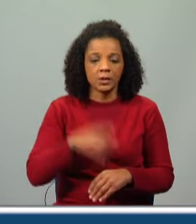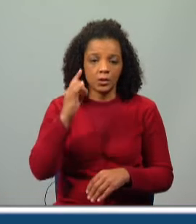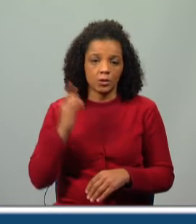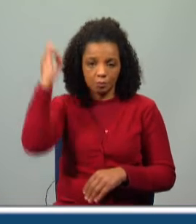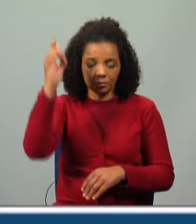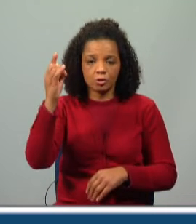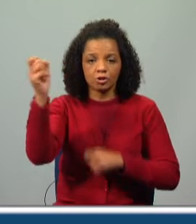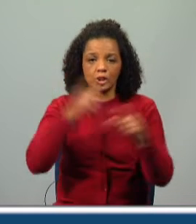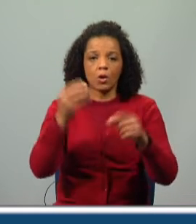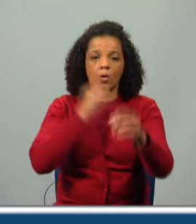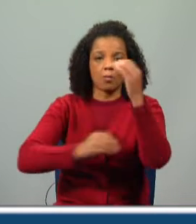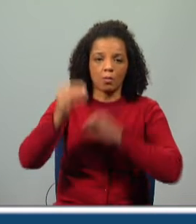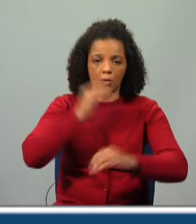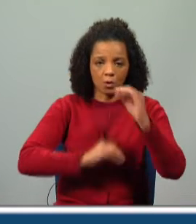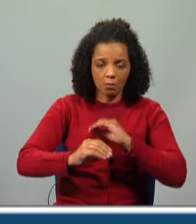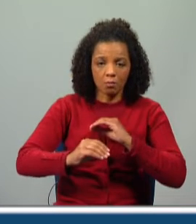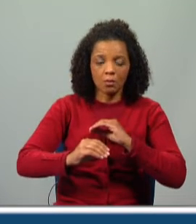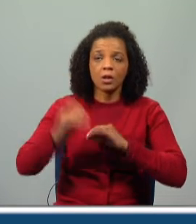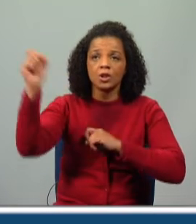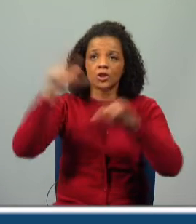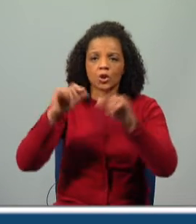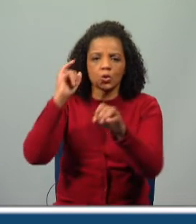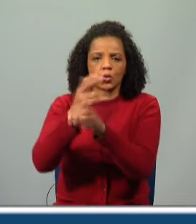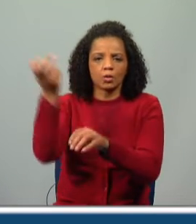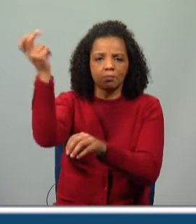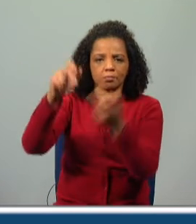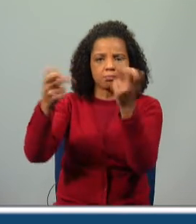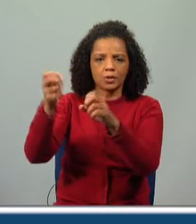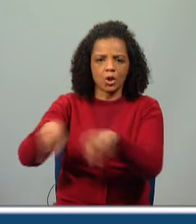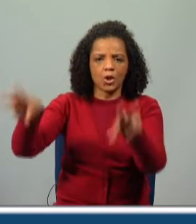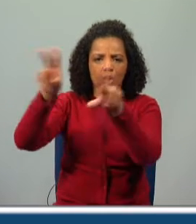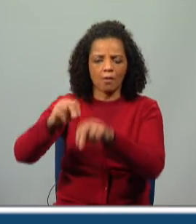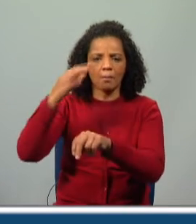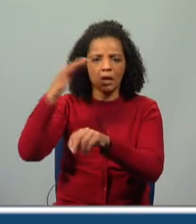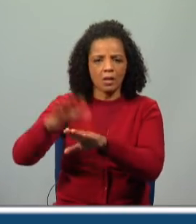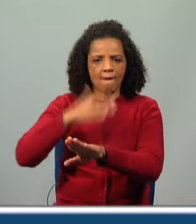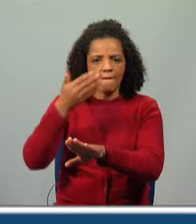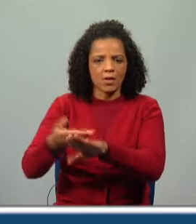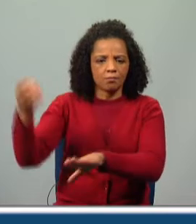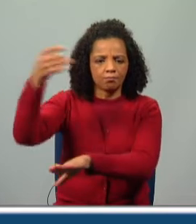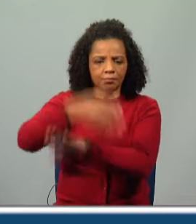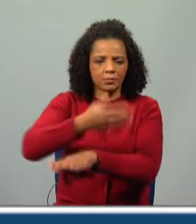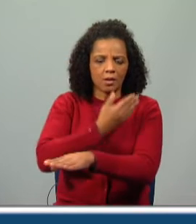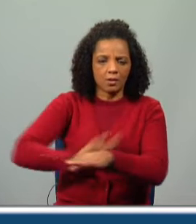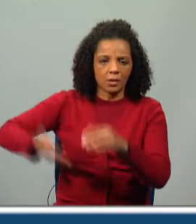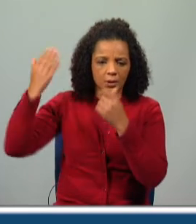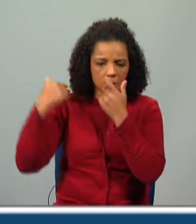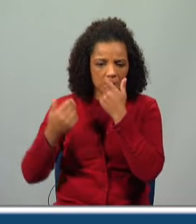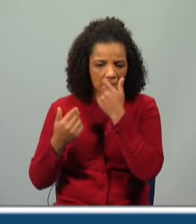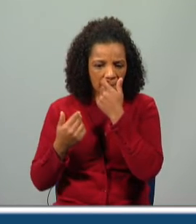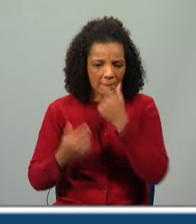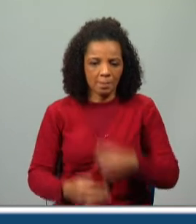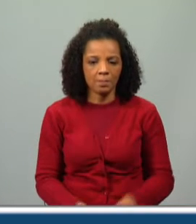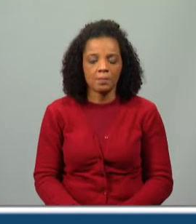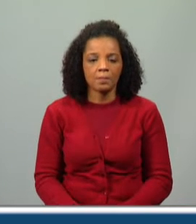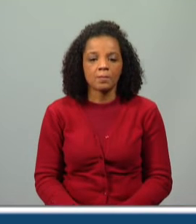Olímpia comia as estrelas, outras estrelas nasciam novas em folha, ainda mais brilhantes do que as antigas. Então, o